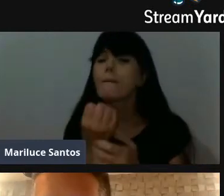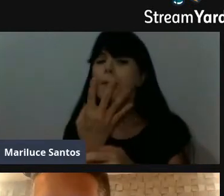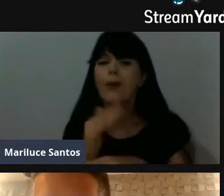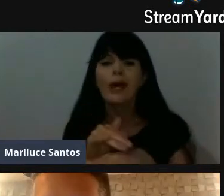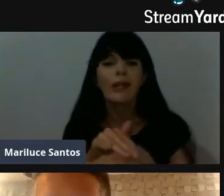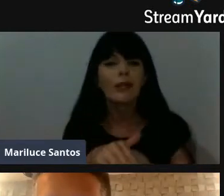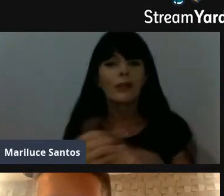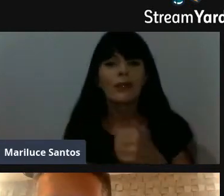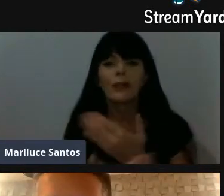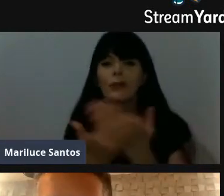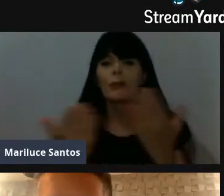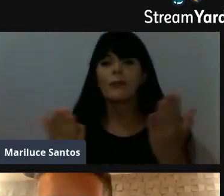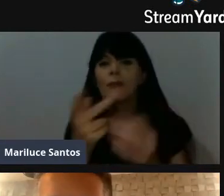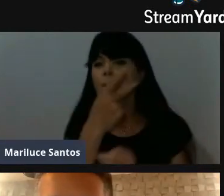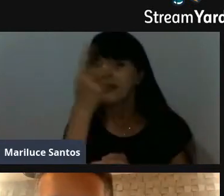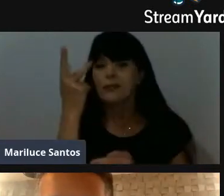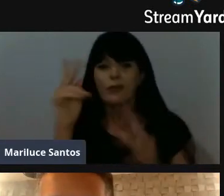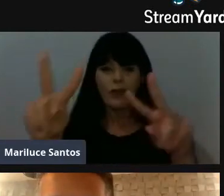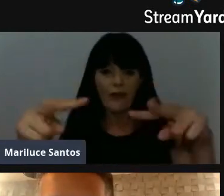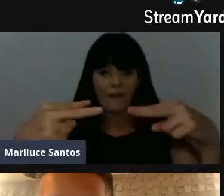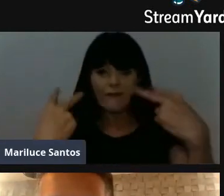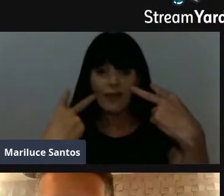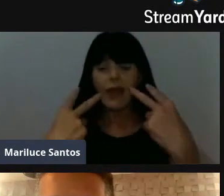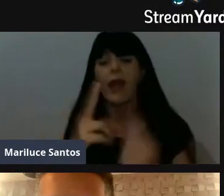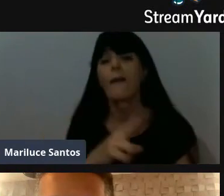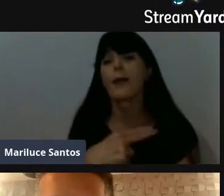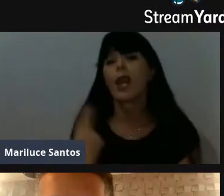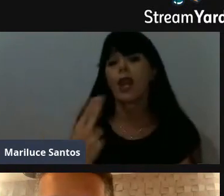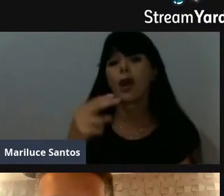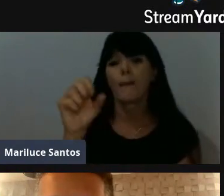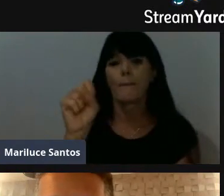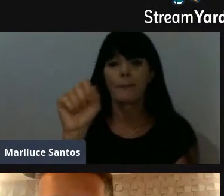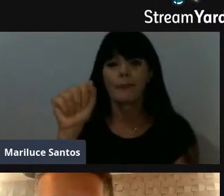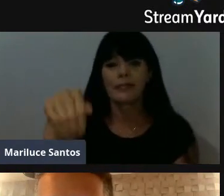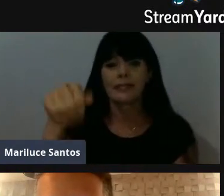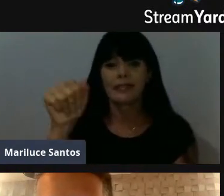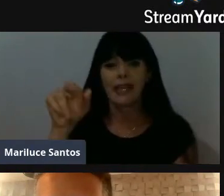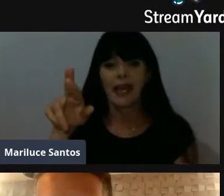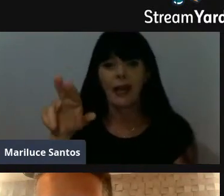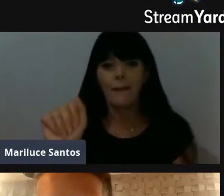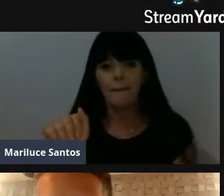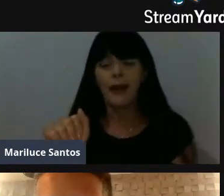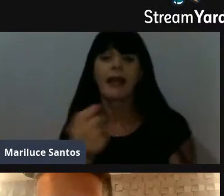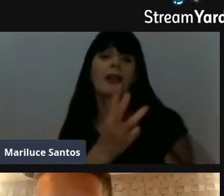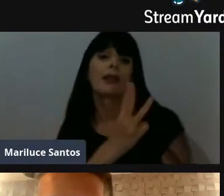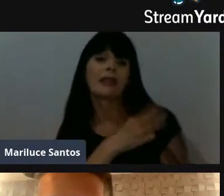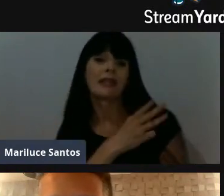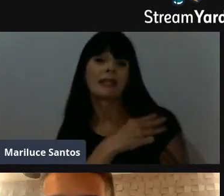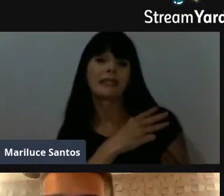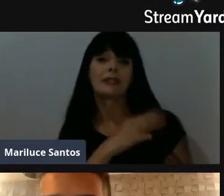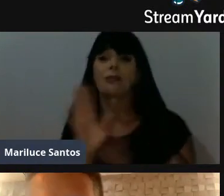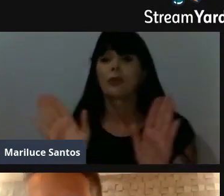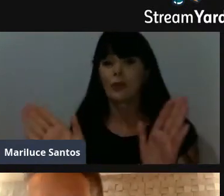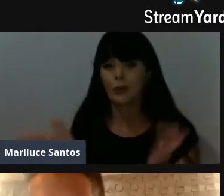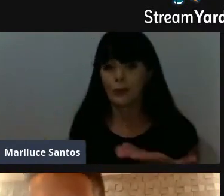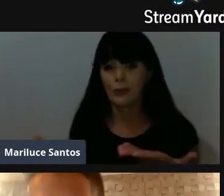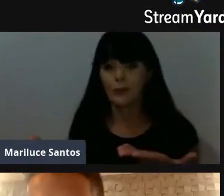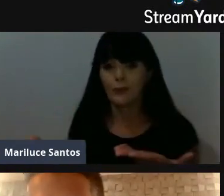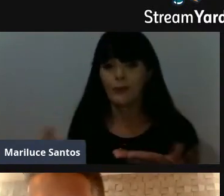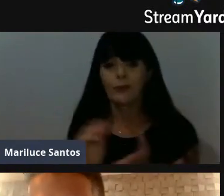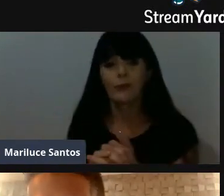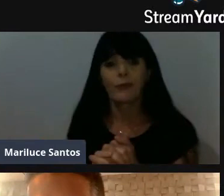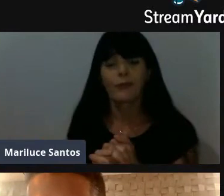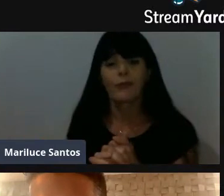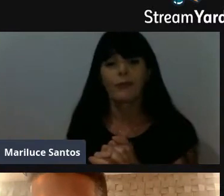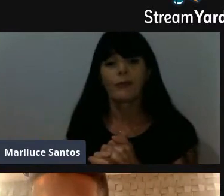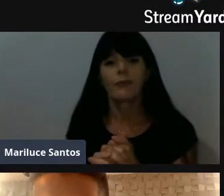pessoal que está nos assistindo, eu me chamo Samara Ferreira Silva, e estou cursando o terceiro ano do ensinamento. Agora, eu me dirijo